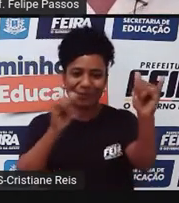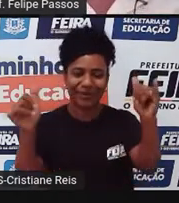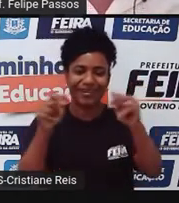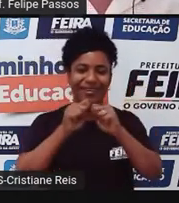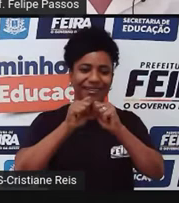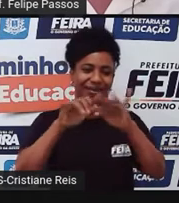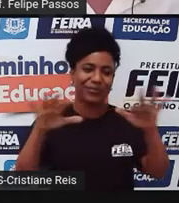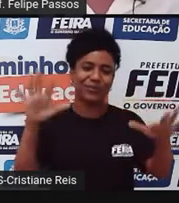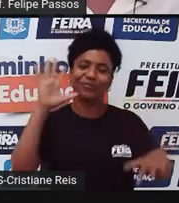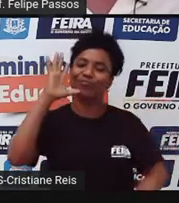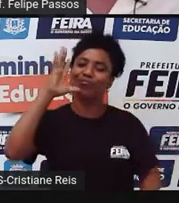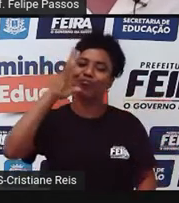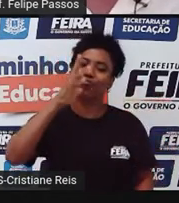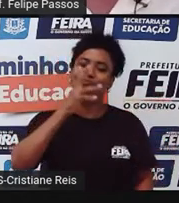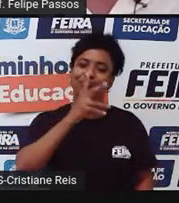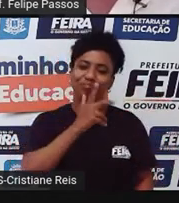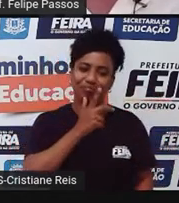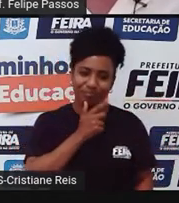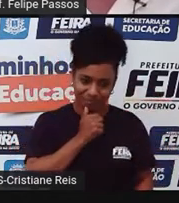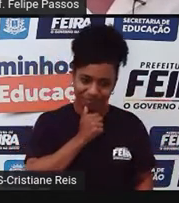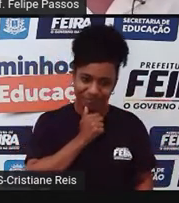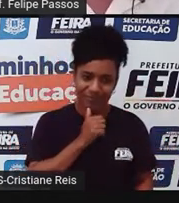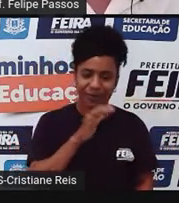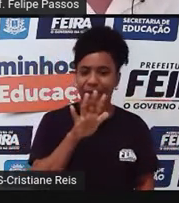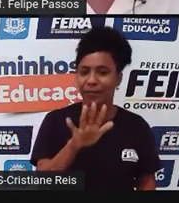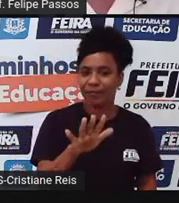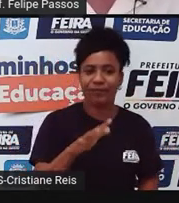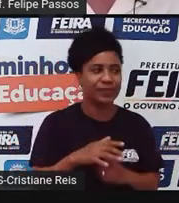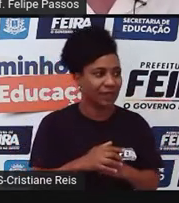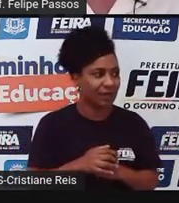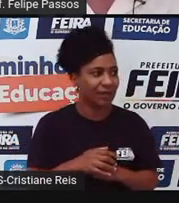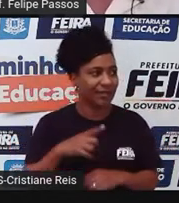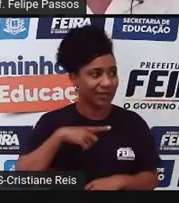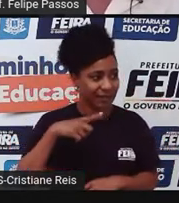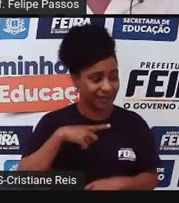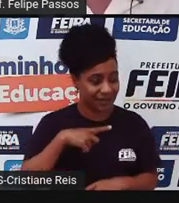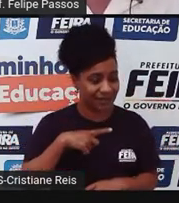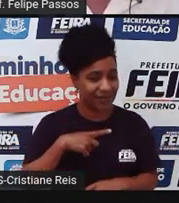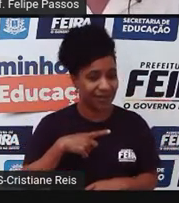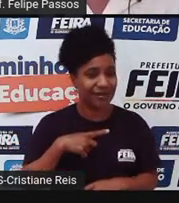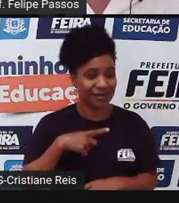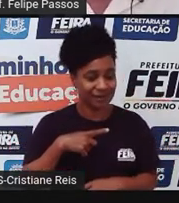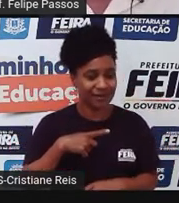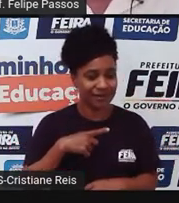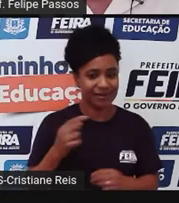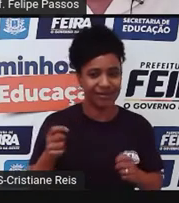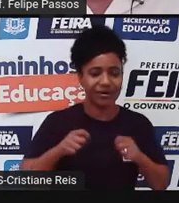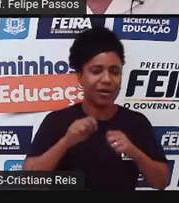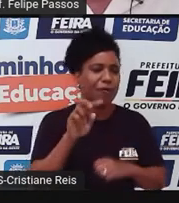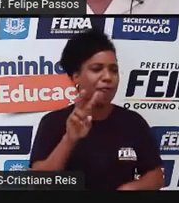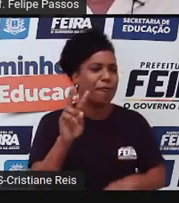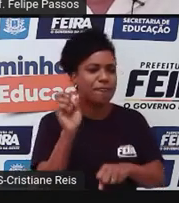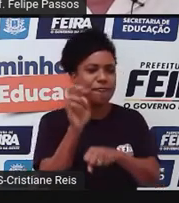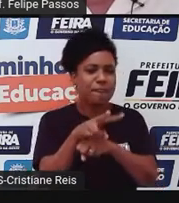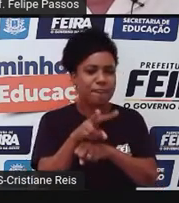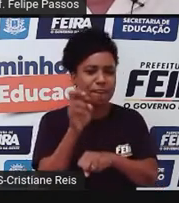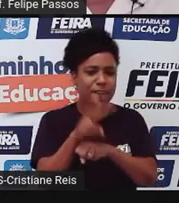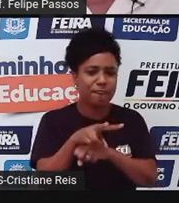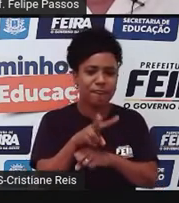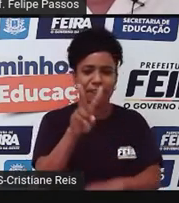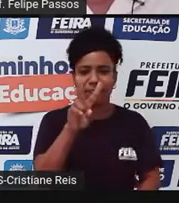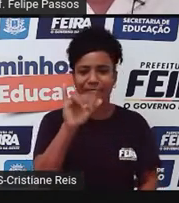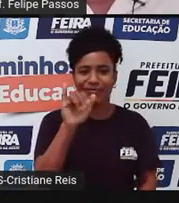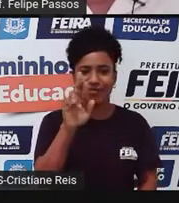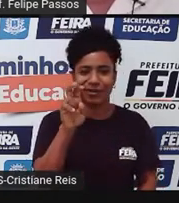ele era mais lento antes da internet. Um vírus, ele causa uma doença em muitas pessoas num curto espaço de tempo.